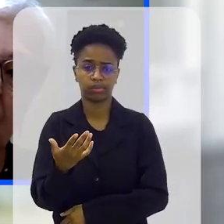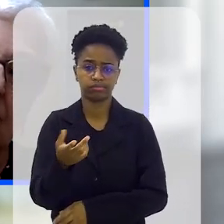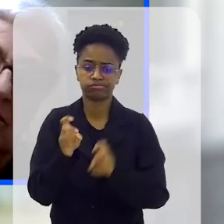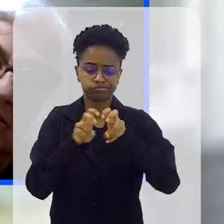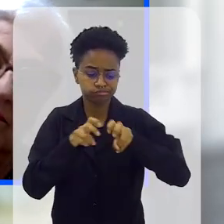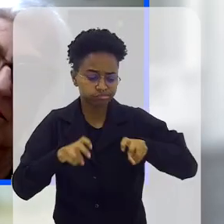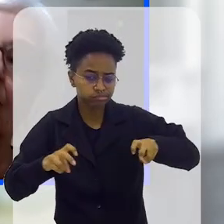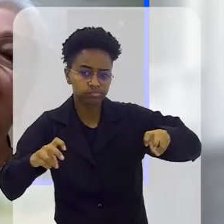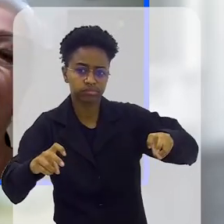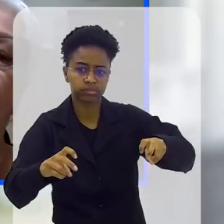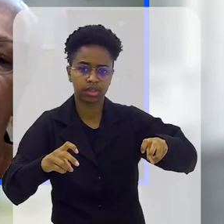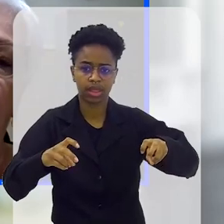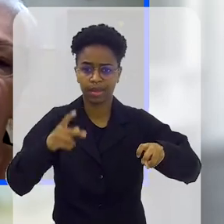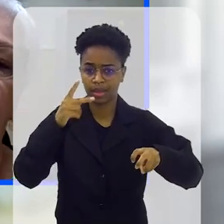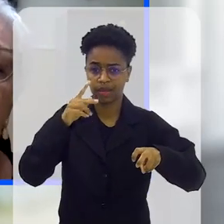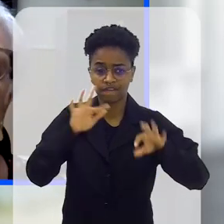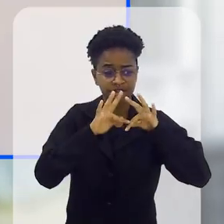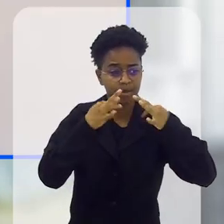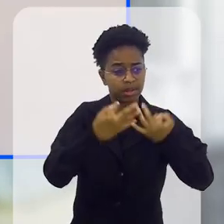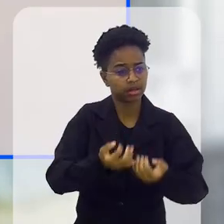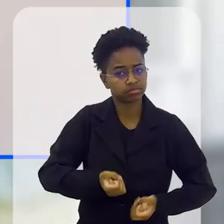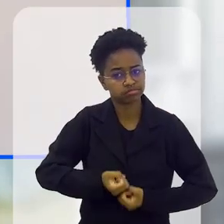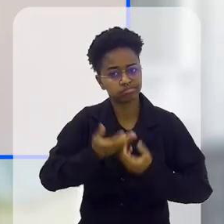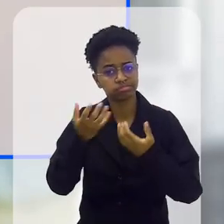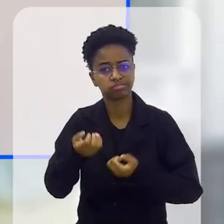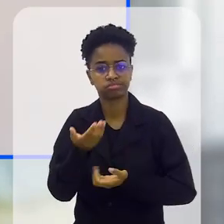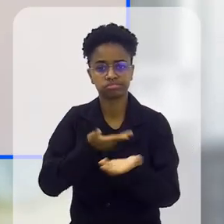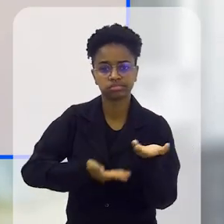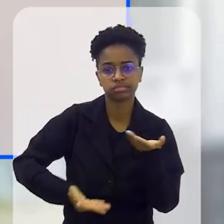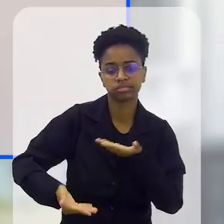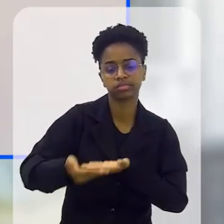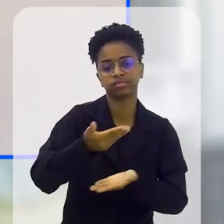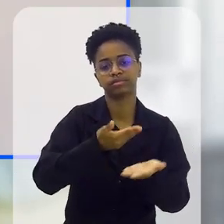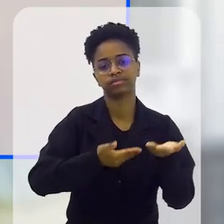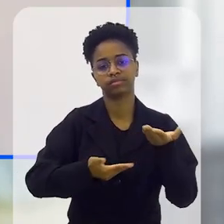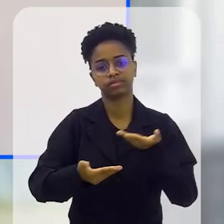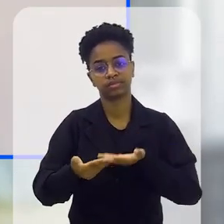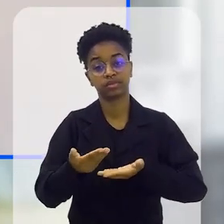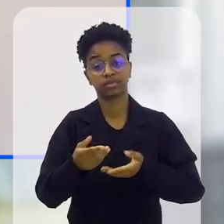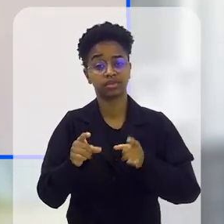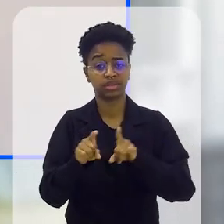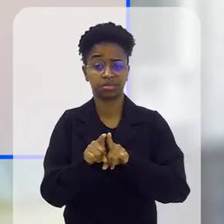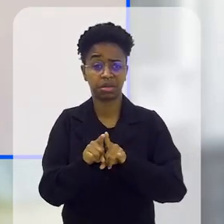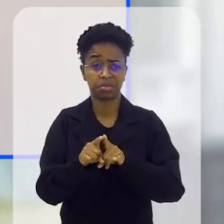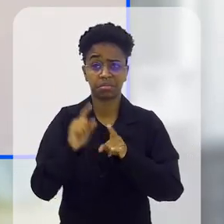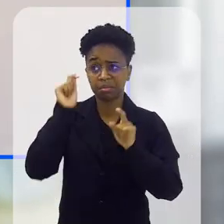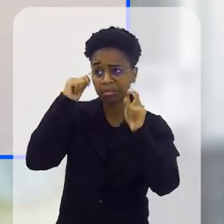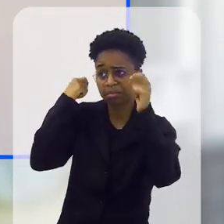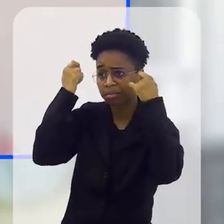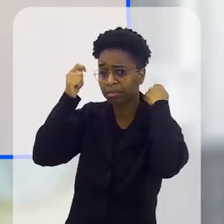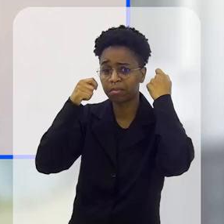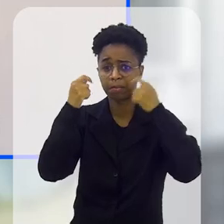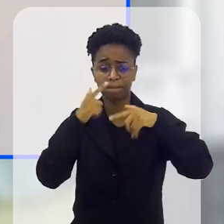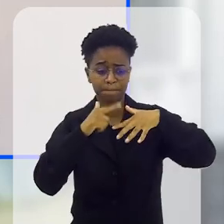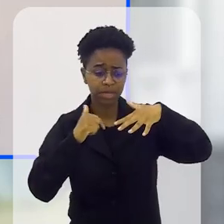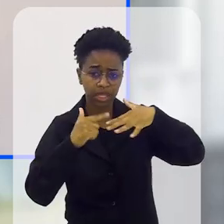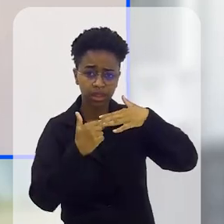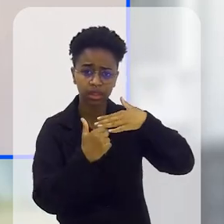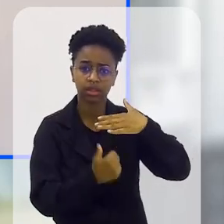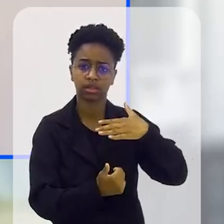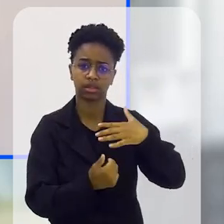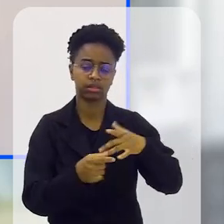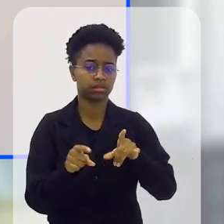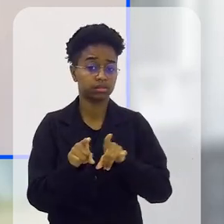ouvir, sentar para escutar o que aquela família tem para dizer, trocar uma ideia, fazer um cabelo, fazer uma